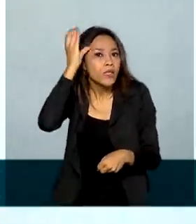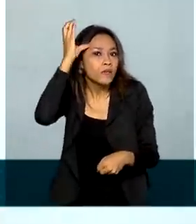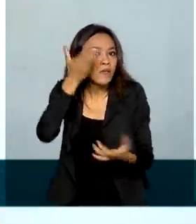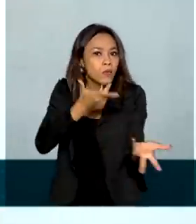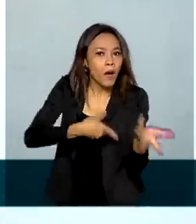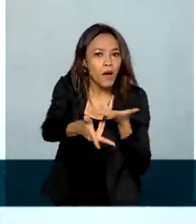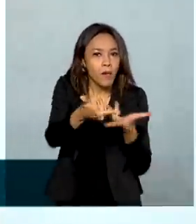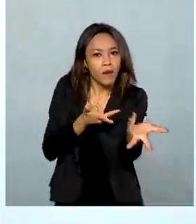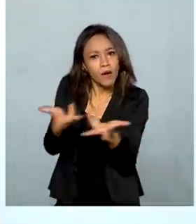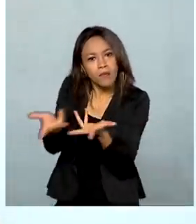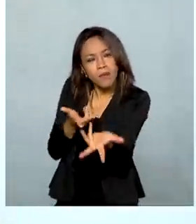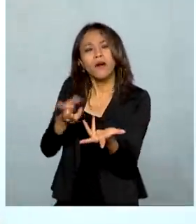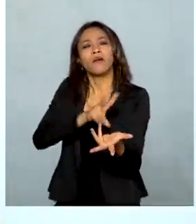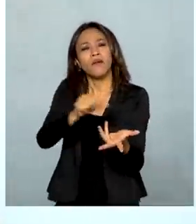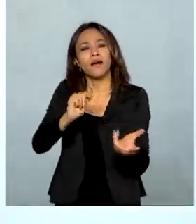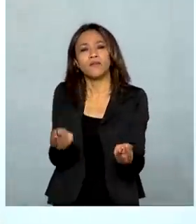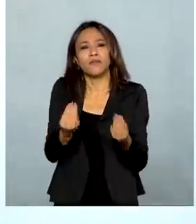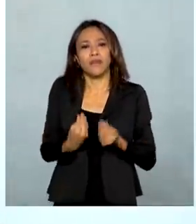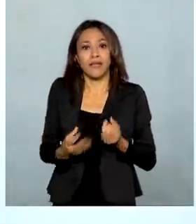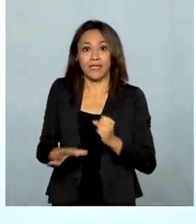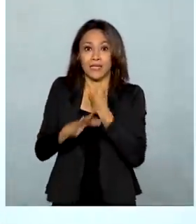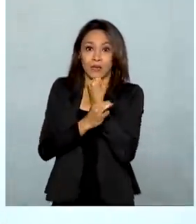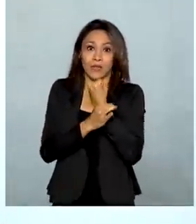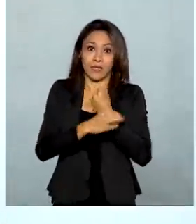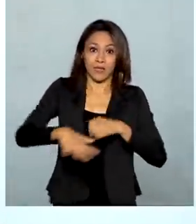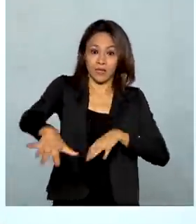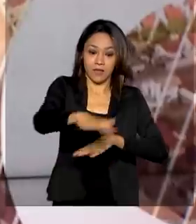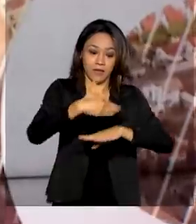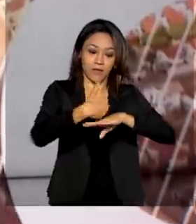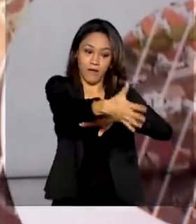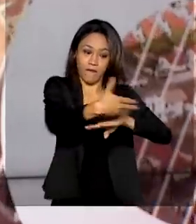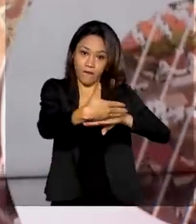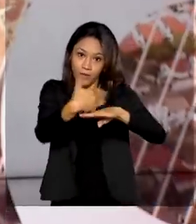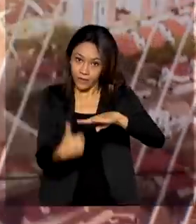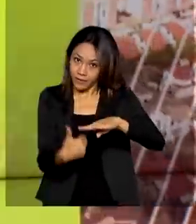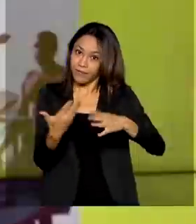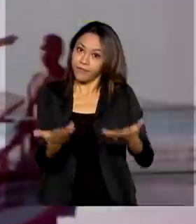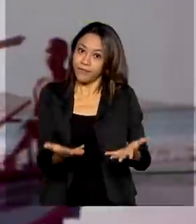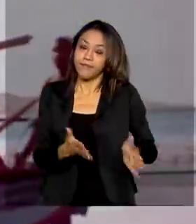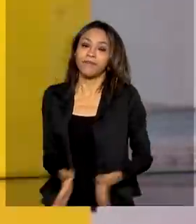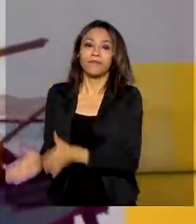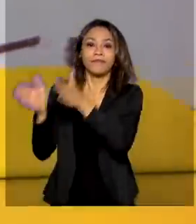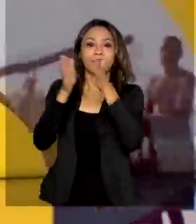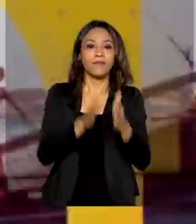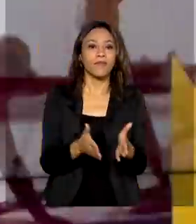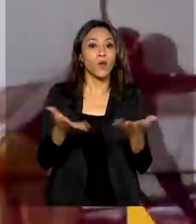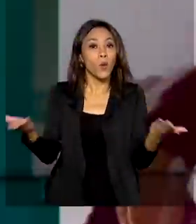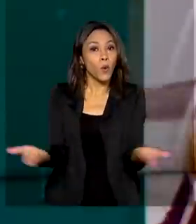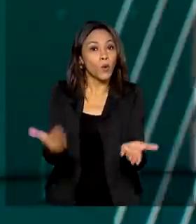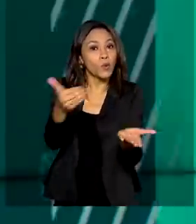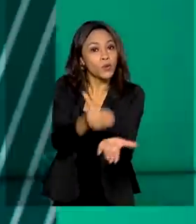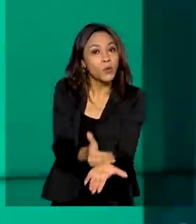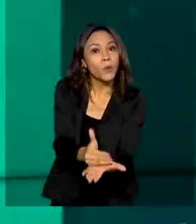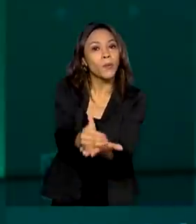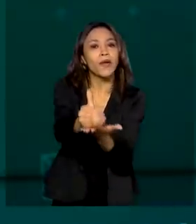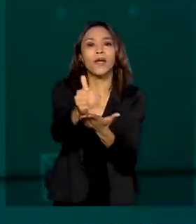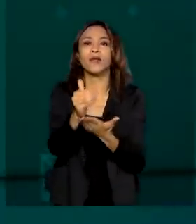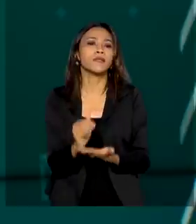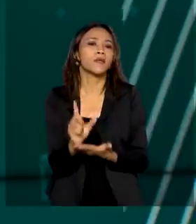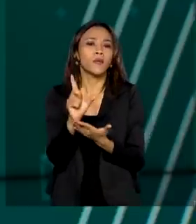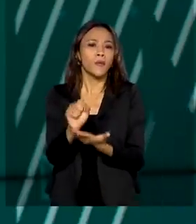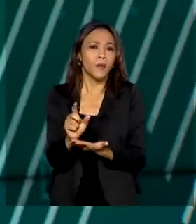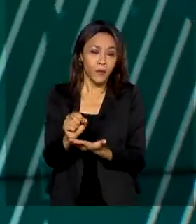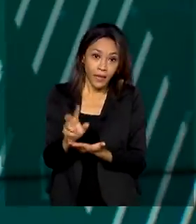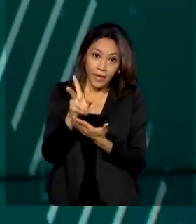proporcionarão com certeza maior segurança nas nossas fronteiras. Passam a valer a partir de hoje novos valores de